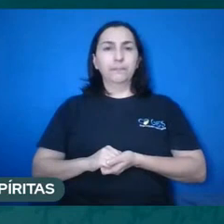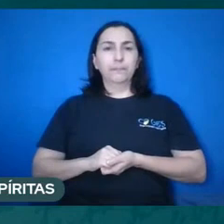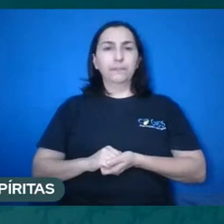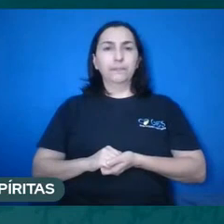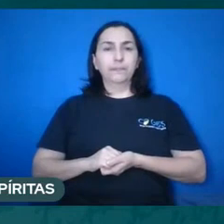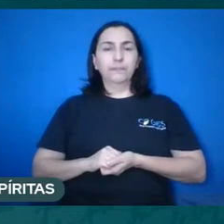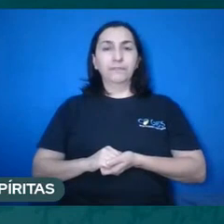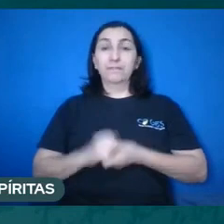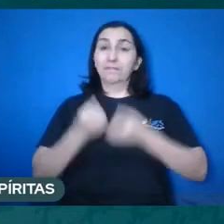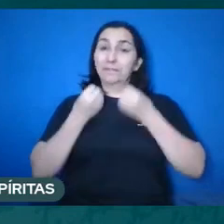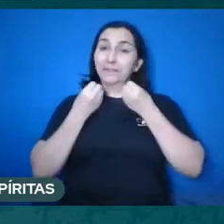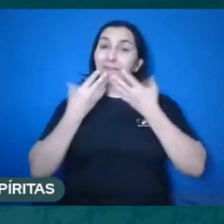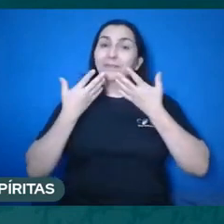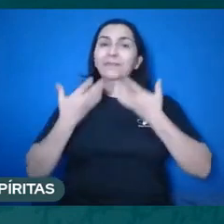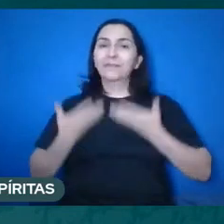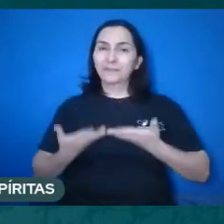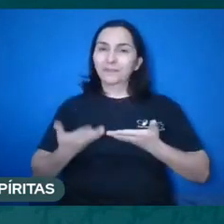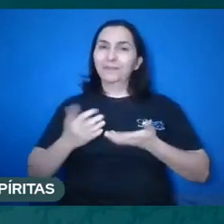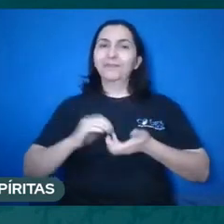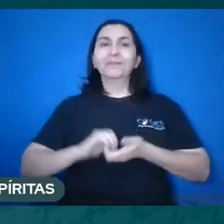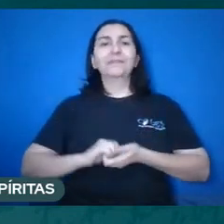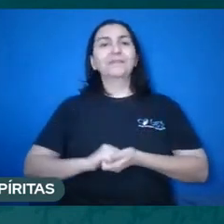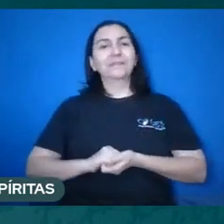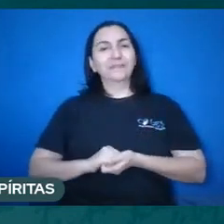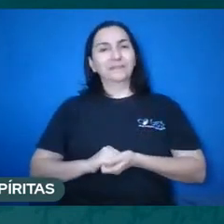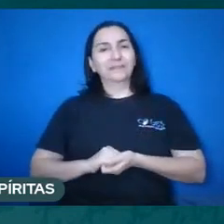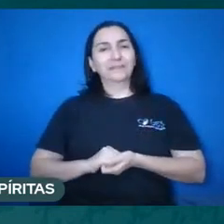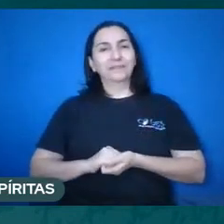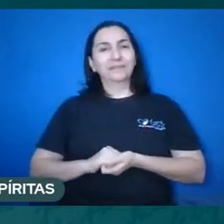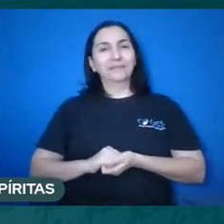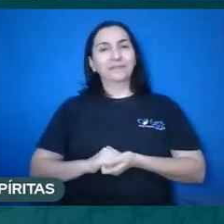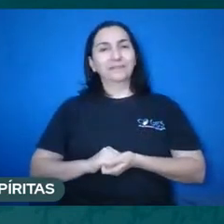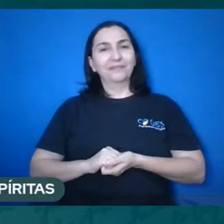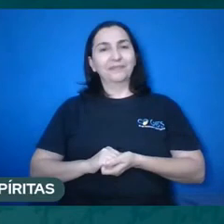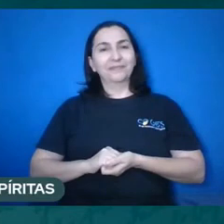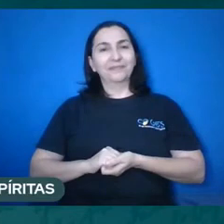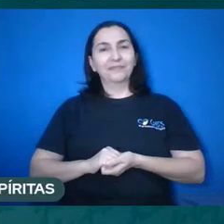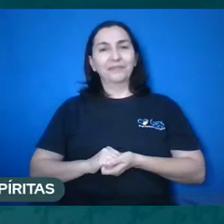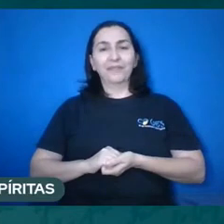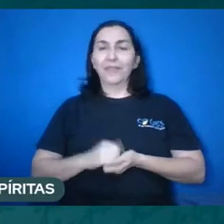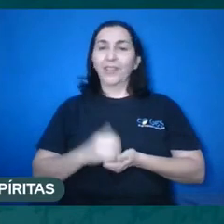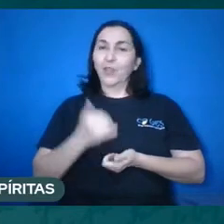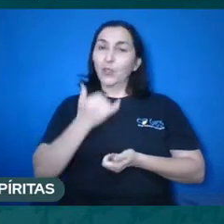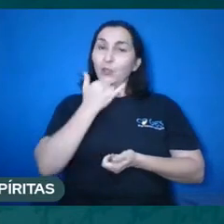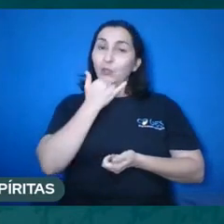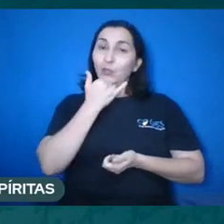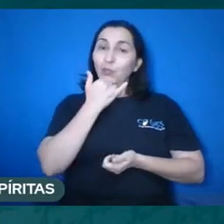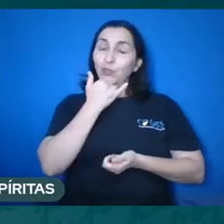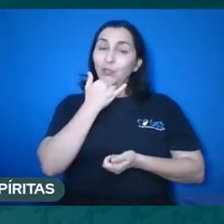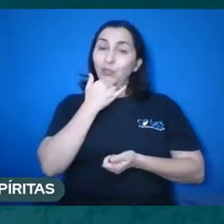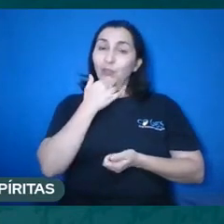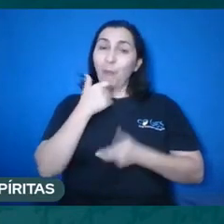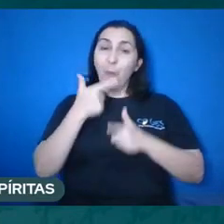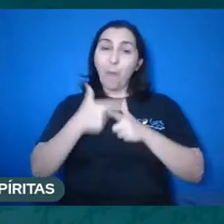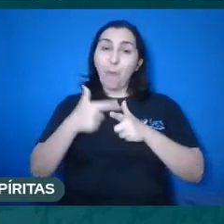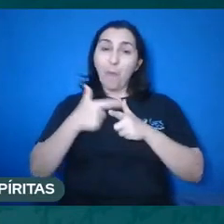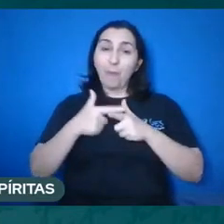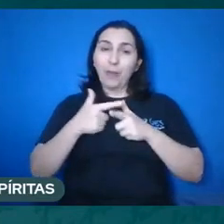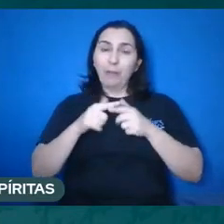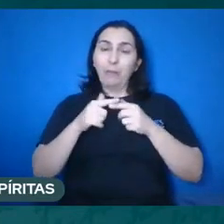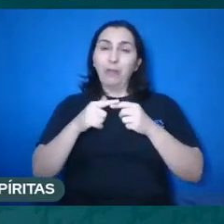Muito bem. Terminou, Simão, né? Estou tendo algum probleminha de conexão aqui? Muito bom,